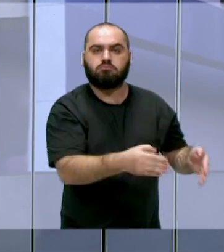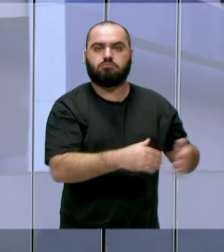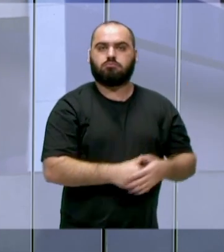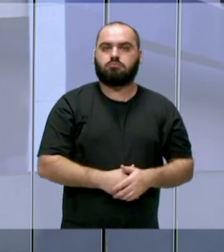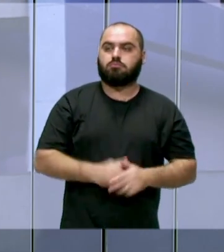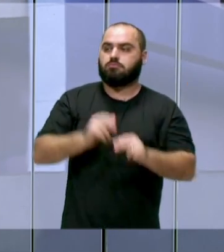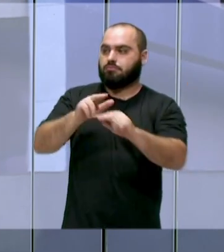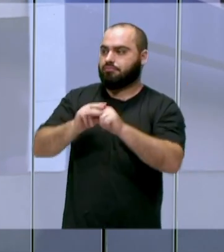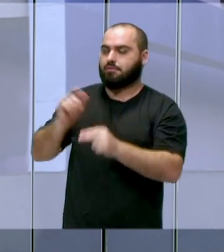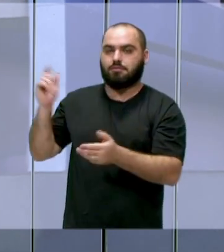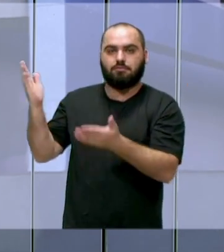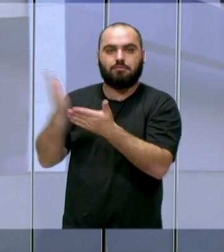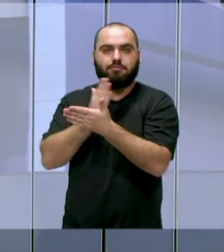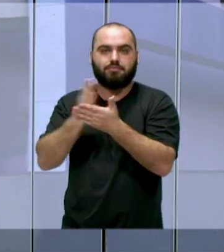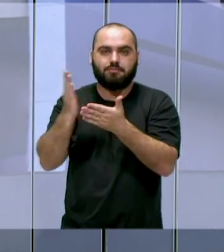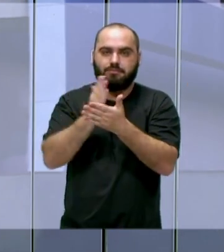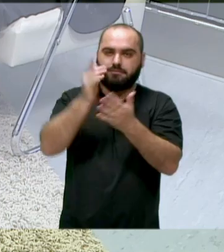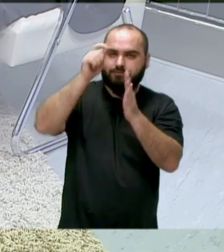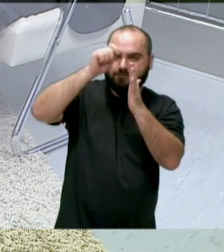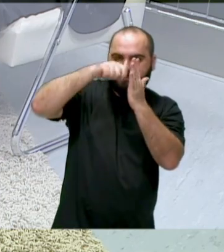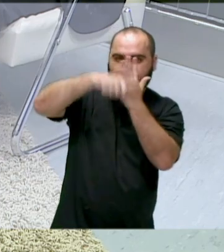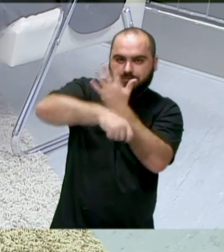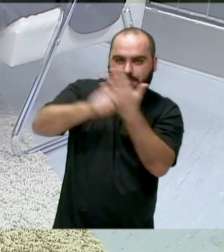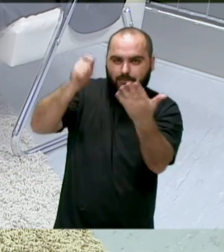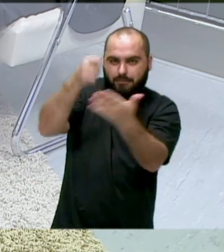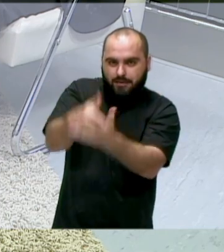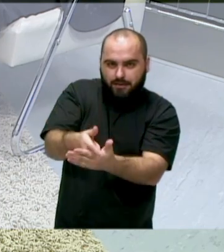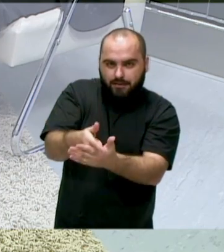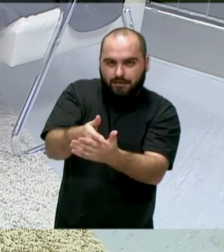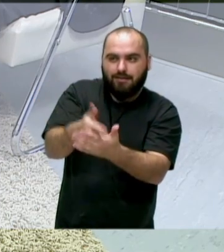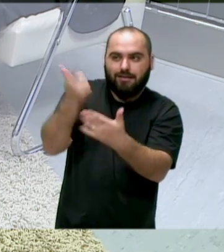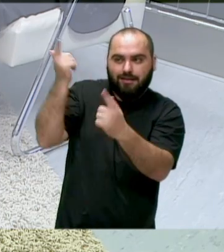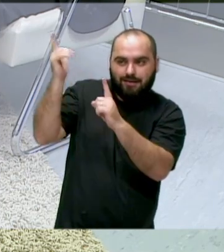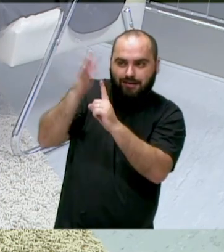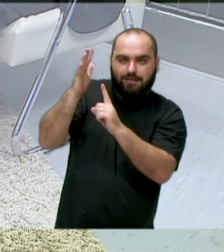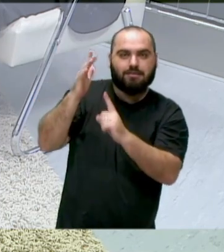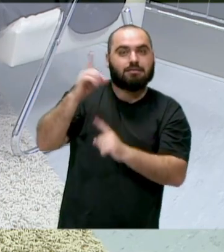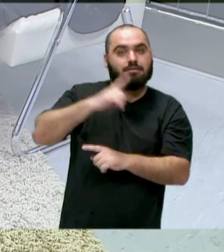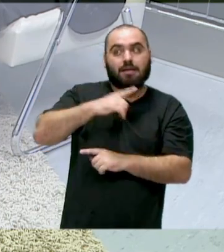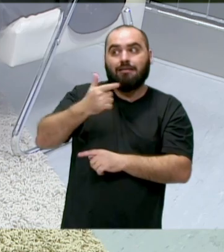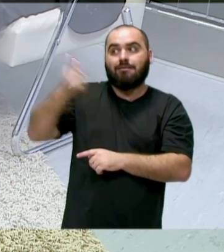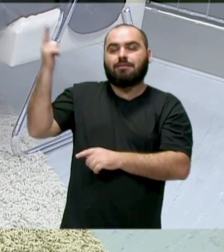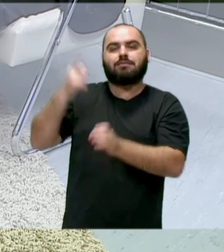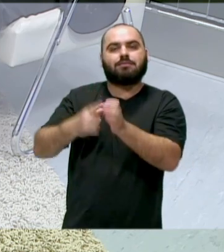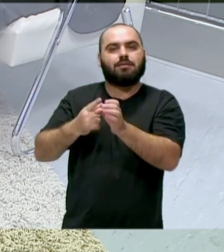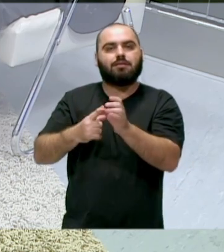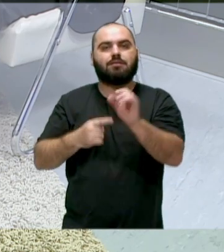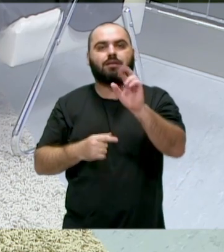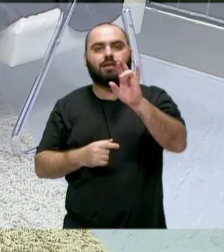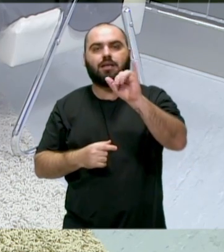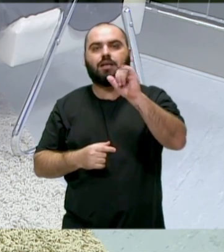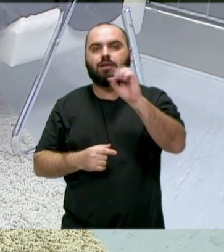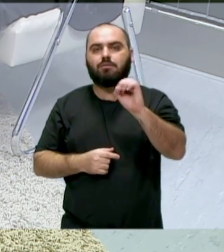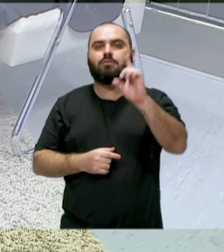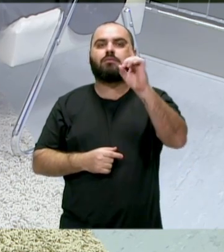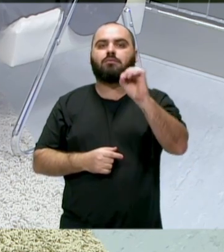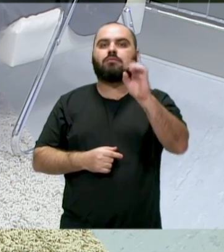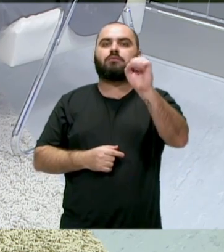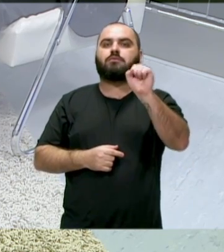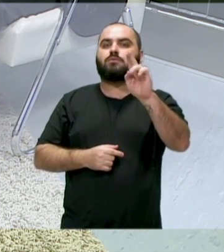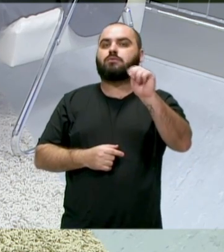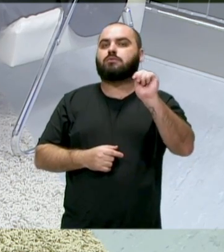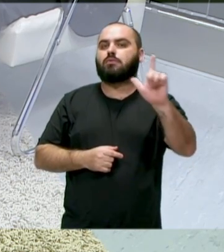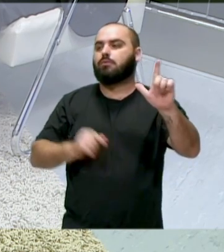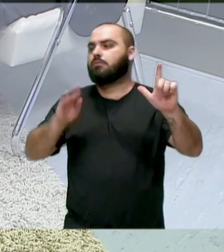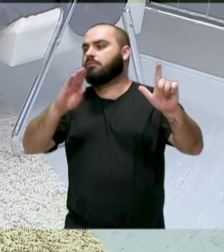o pagamento, tu incentiva, tu incentiva. E tu vê outras cidades aqui na nossa região, como Rio do Sul, Blumenau, que começaram a parcelar lá atrás